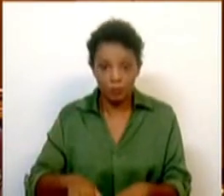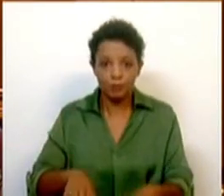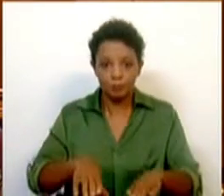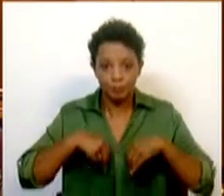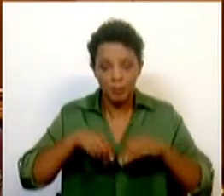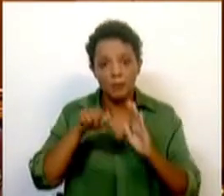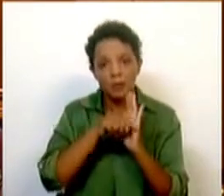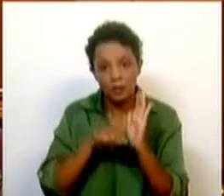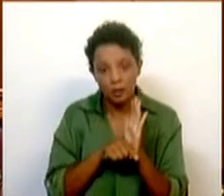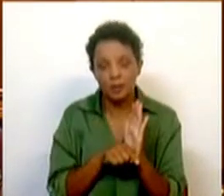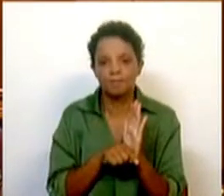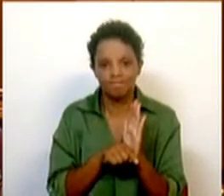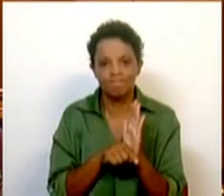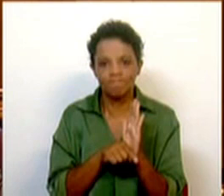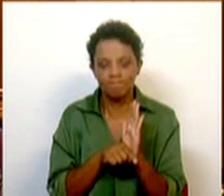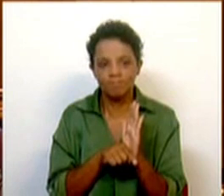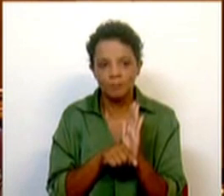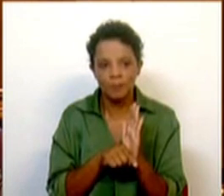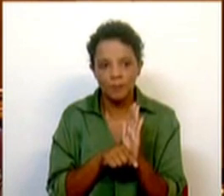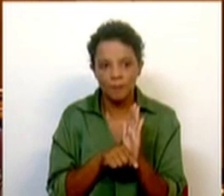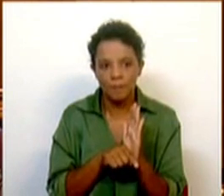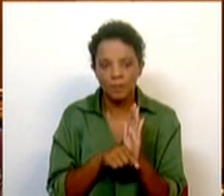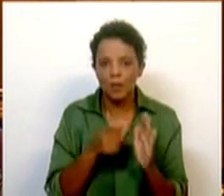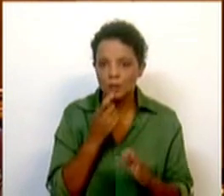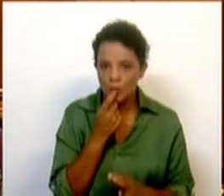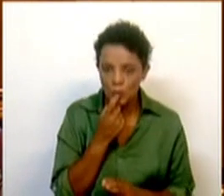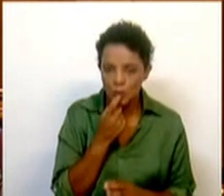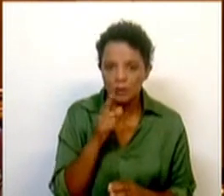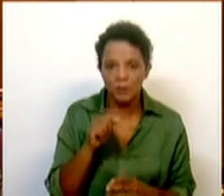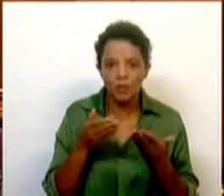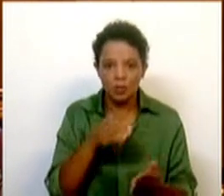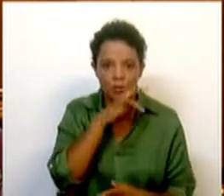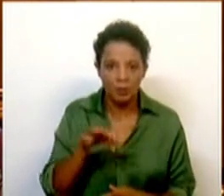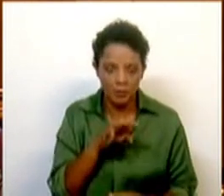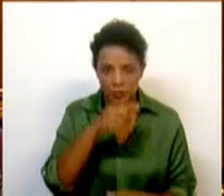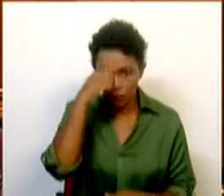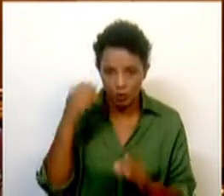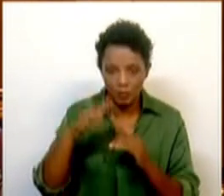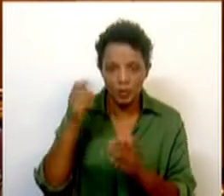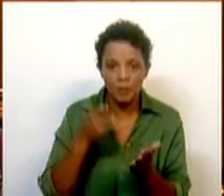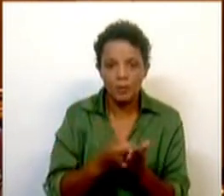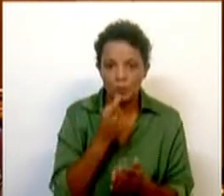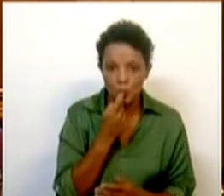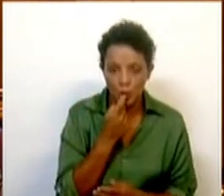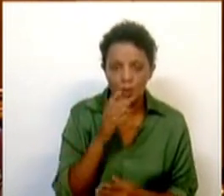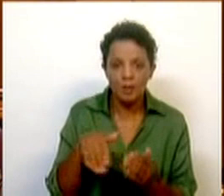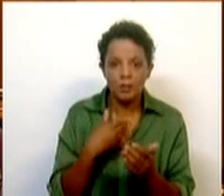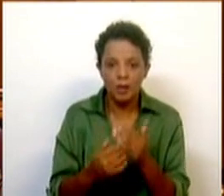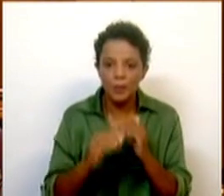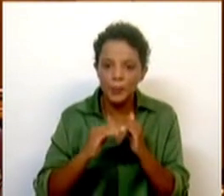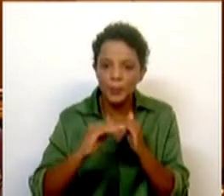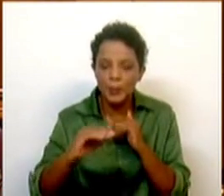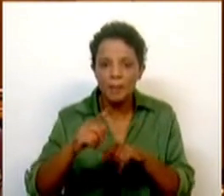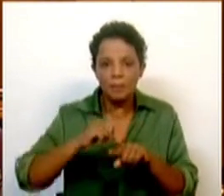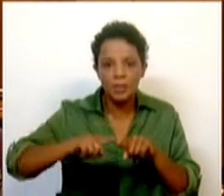foi adotada uma medida que bonifica os juros e ajuda as famílias que têm mais dificuldades no pagamento dos juros, que estabiliza